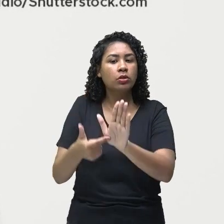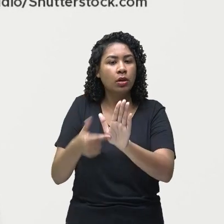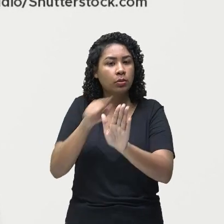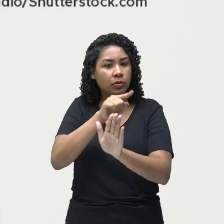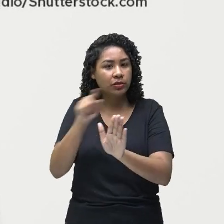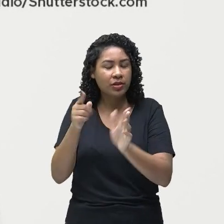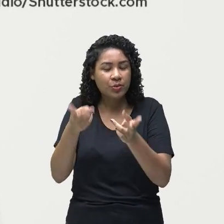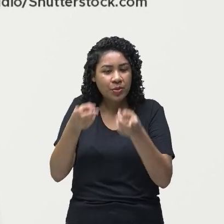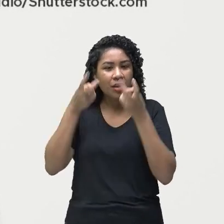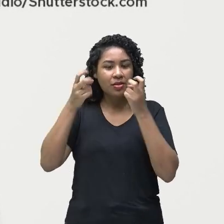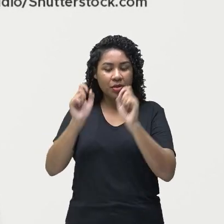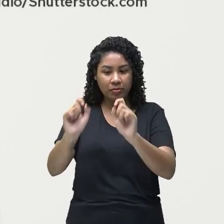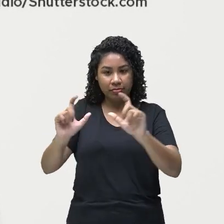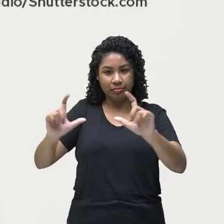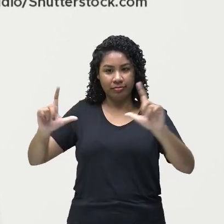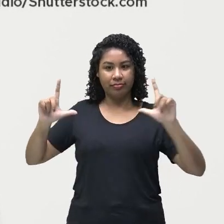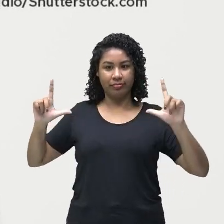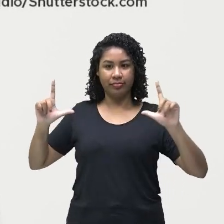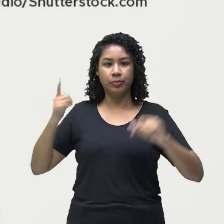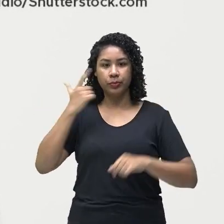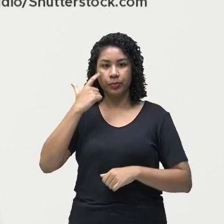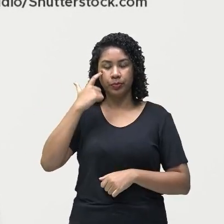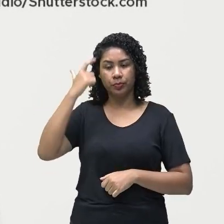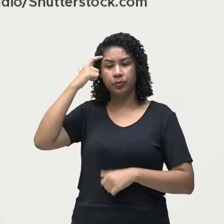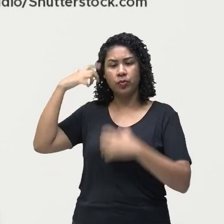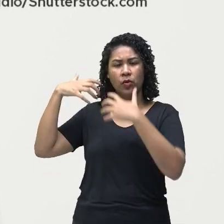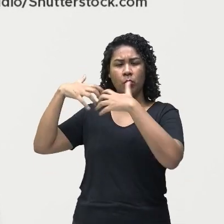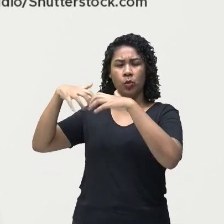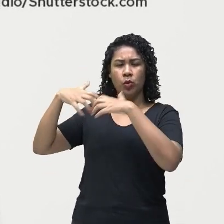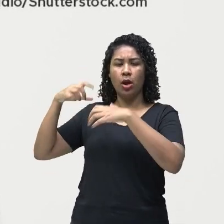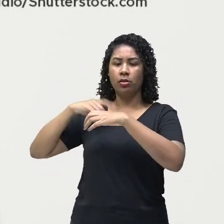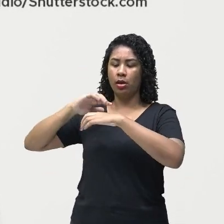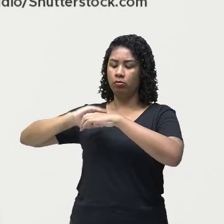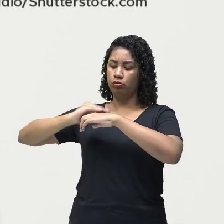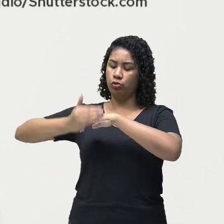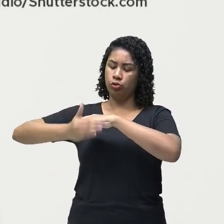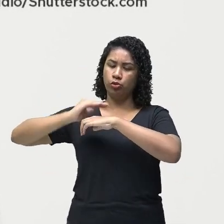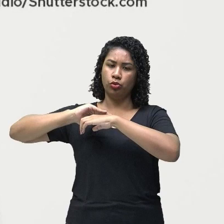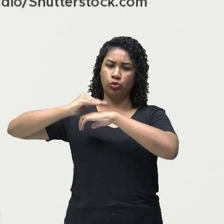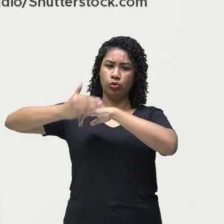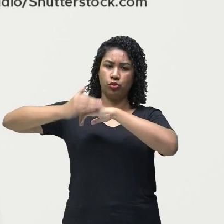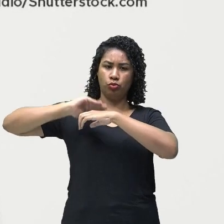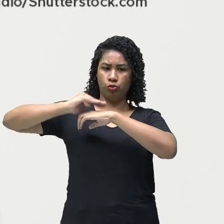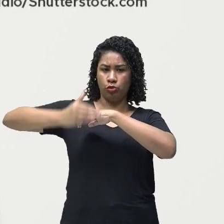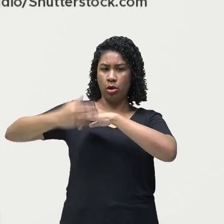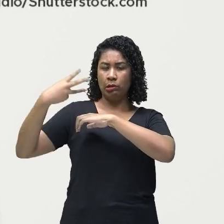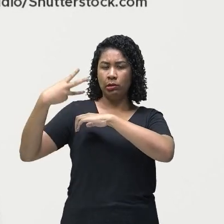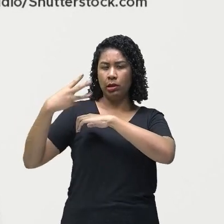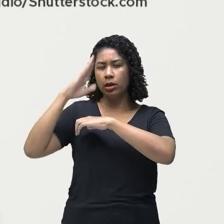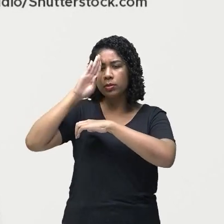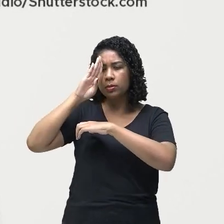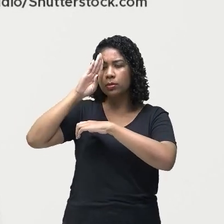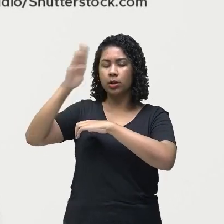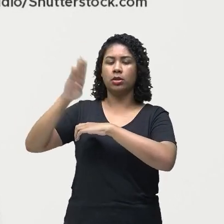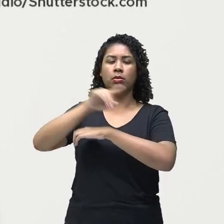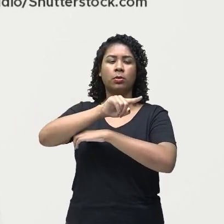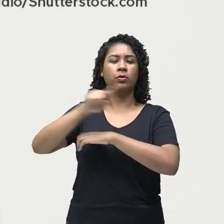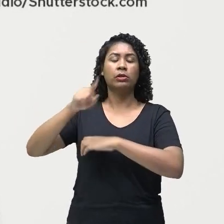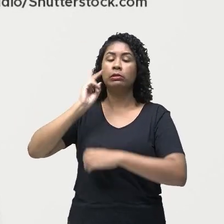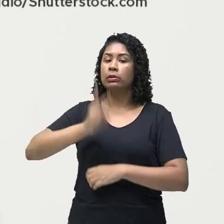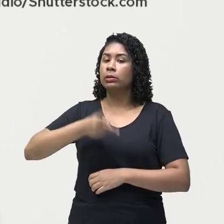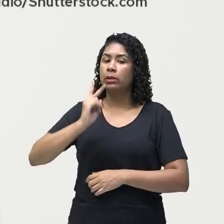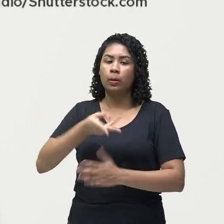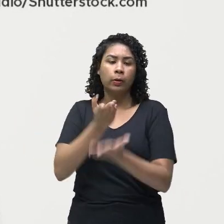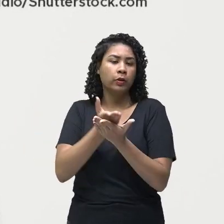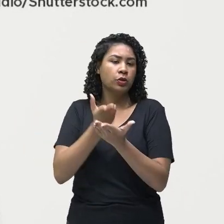aumentasse para mostrar. A gente tem três meninges que são bastante conhecidas e que vocês vão sempre ver nos estudos de